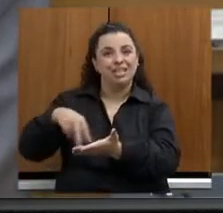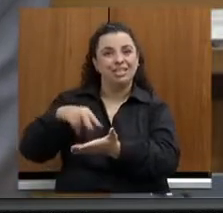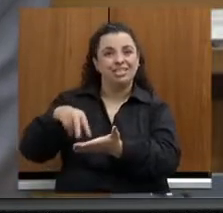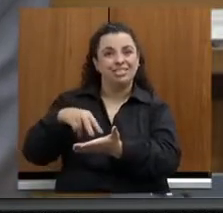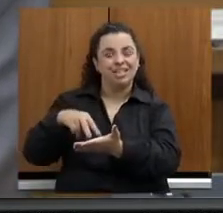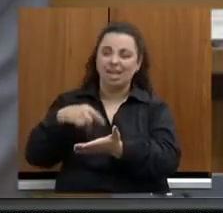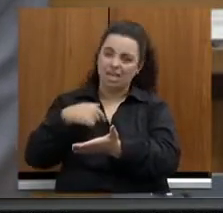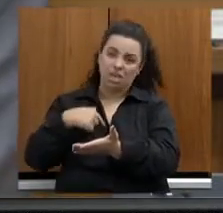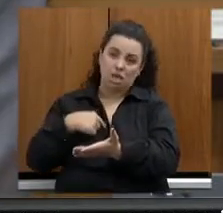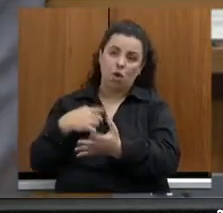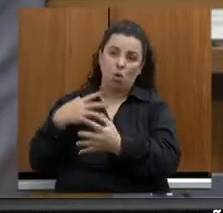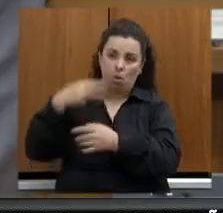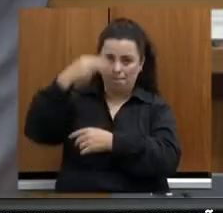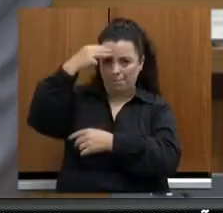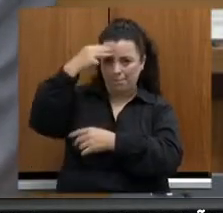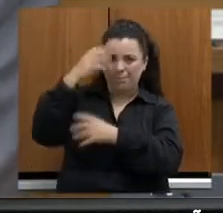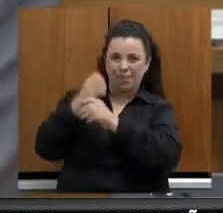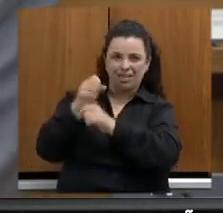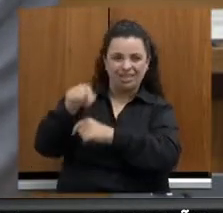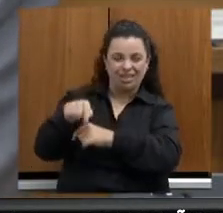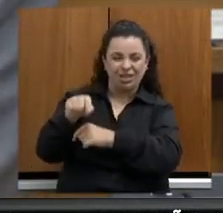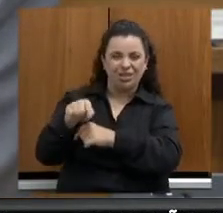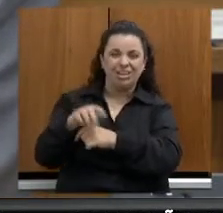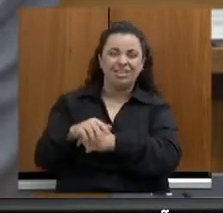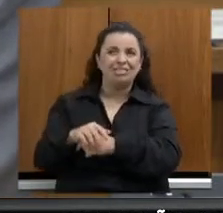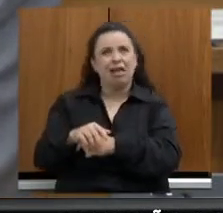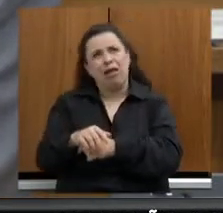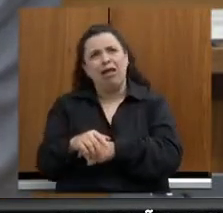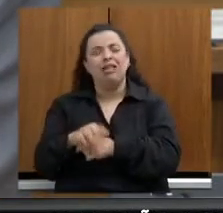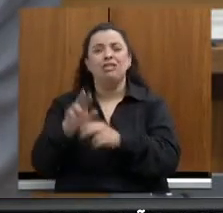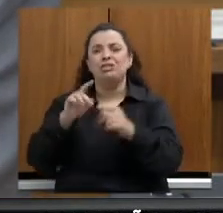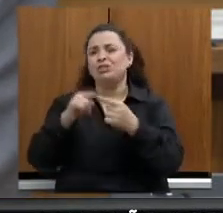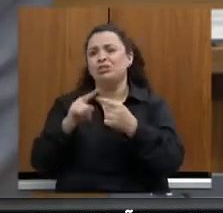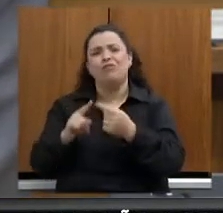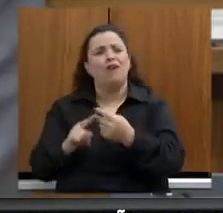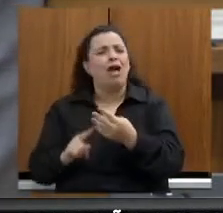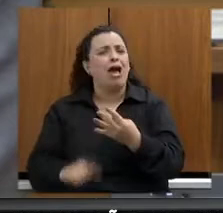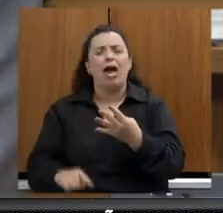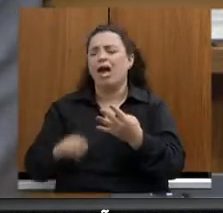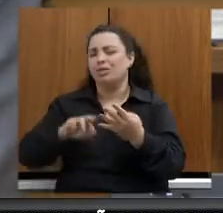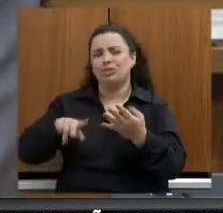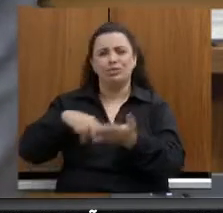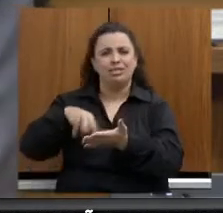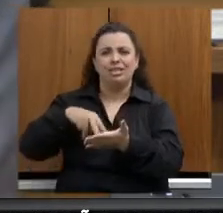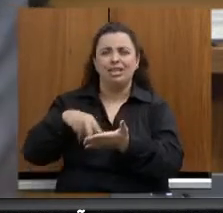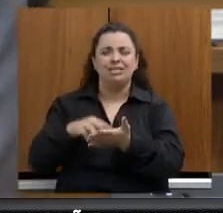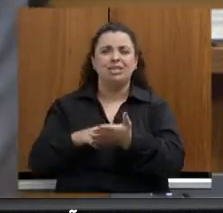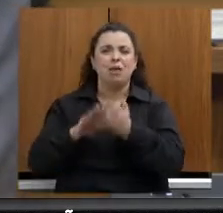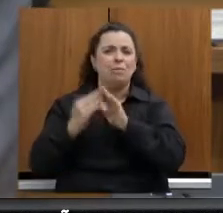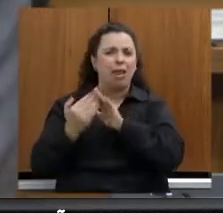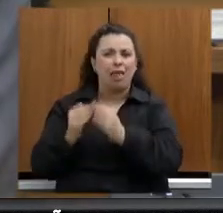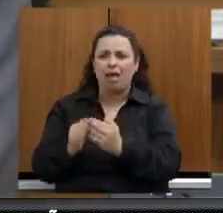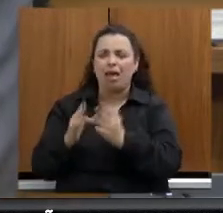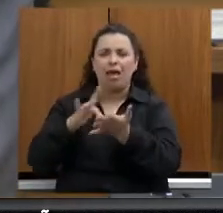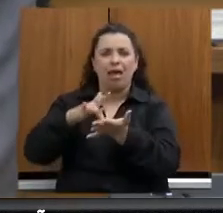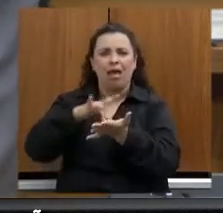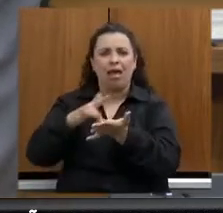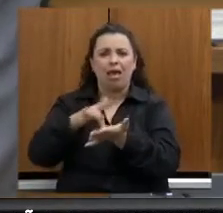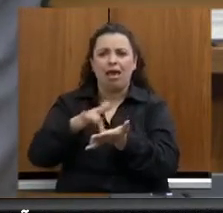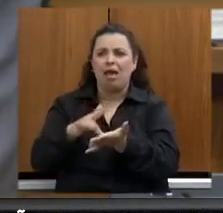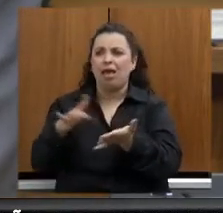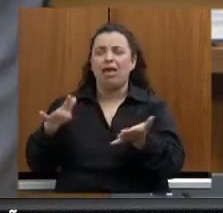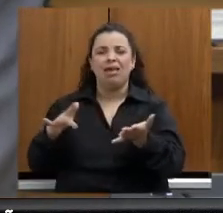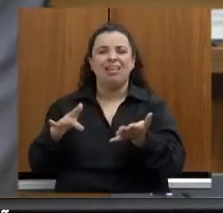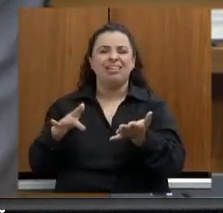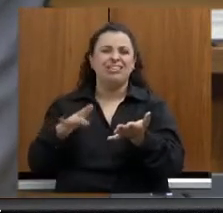o padrinho lá, essa meninada lá, desde a dança de rua, balé, vários tipos de dança, inclusive vão ter um festival agora,